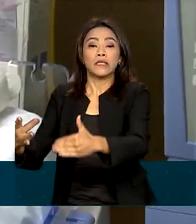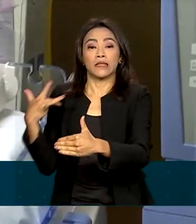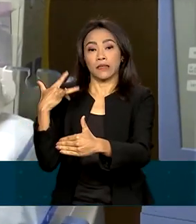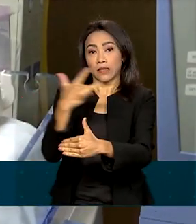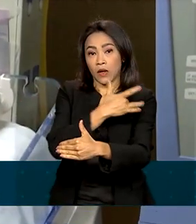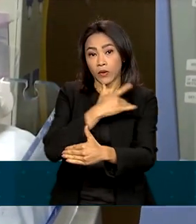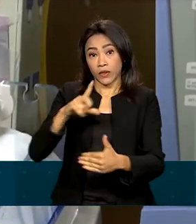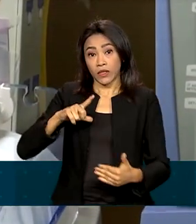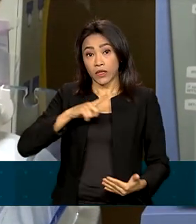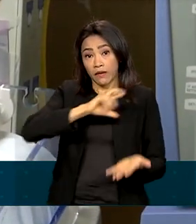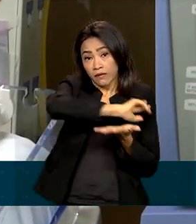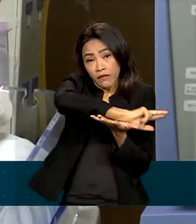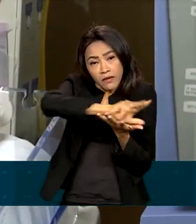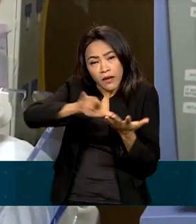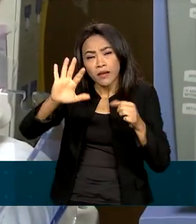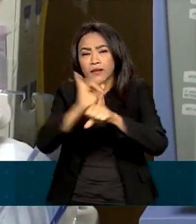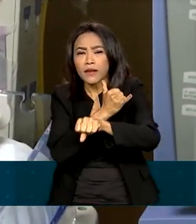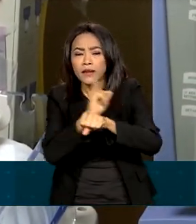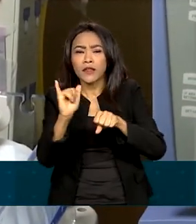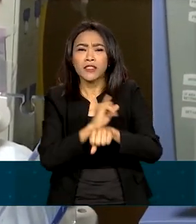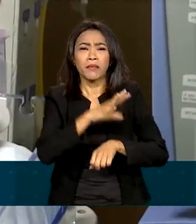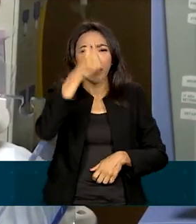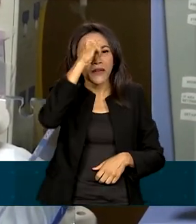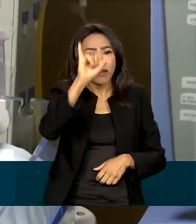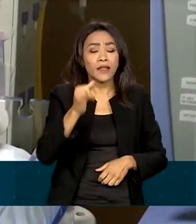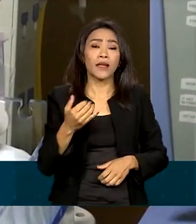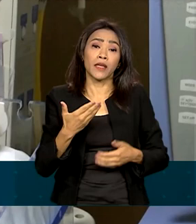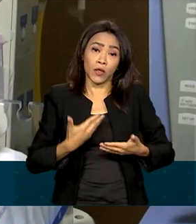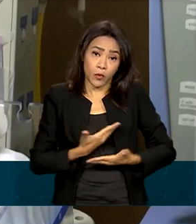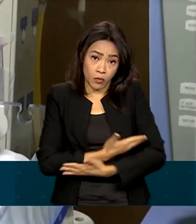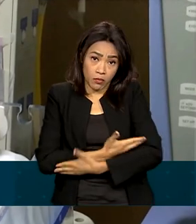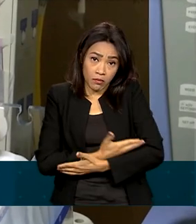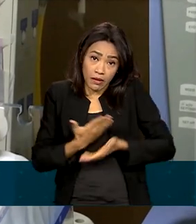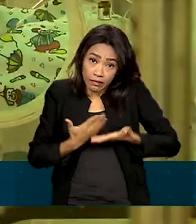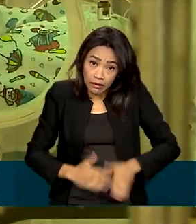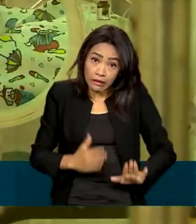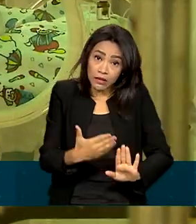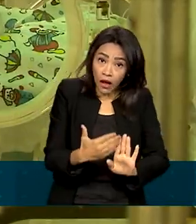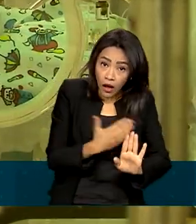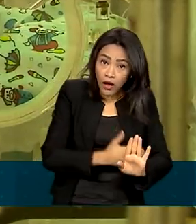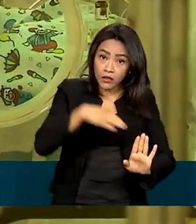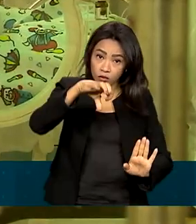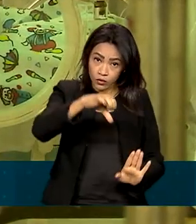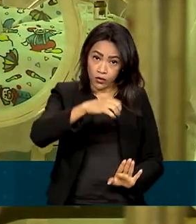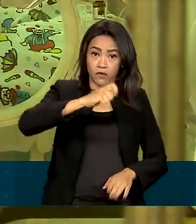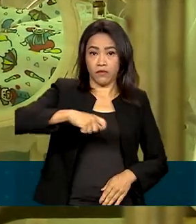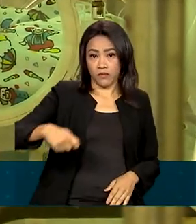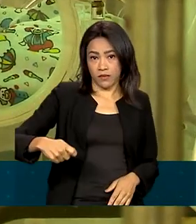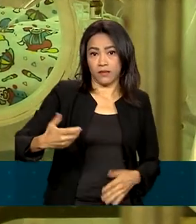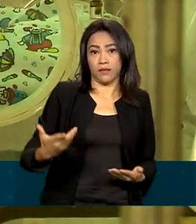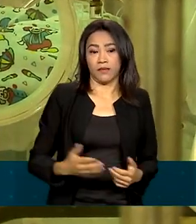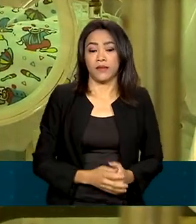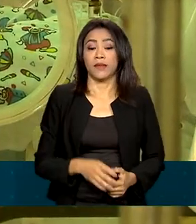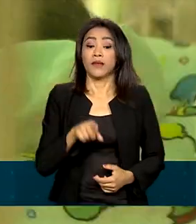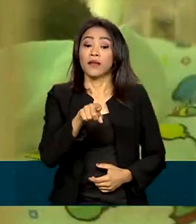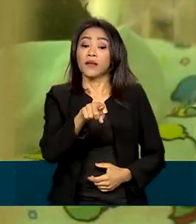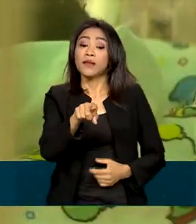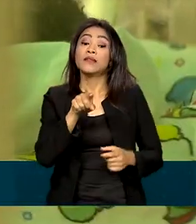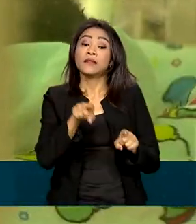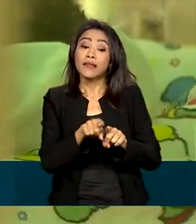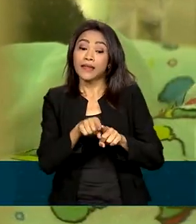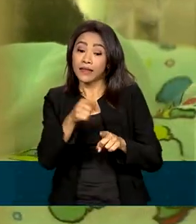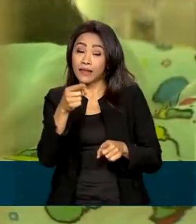ações para prevenir a prematuridade e cuidar das mães e dos bebês que nascem antes da hora. Entre elas